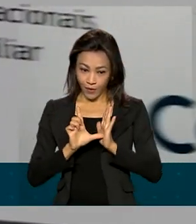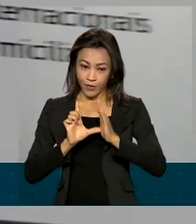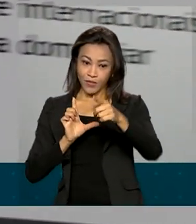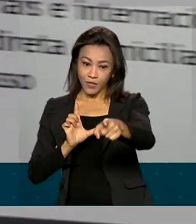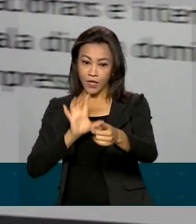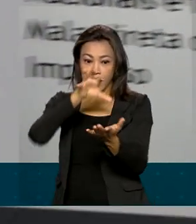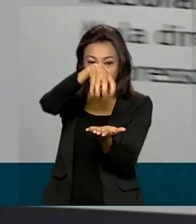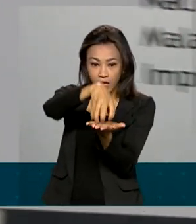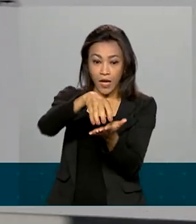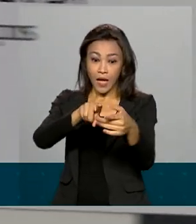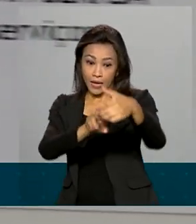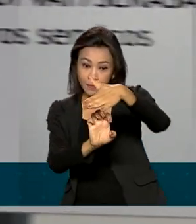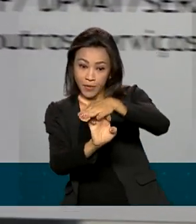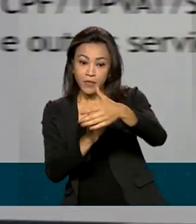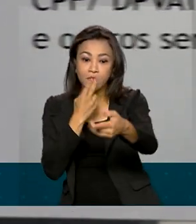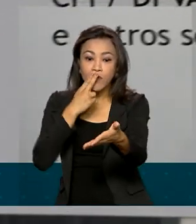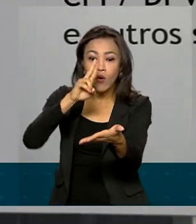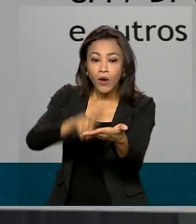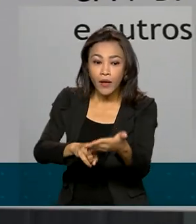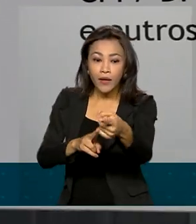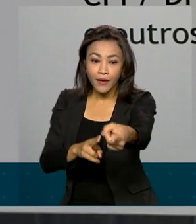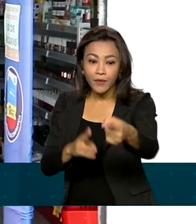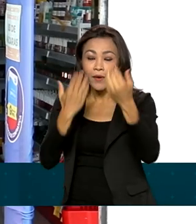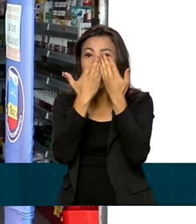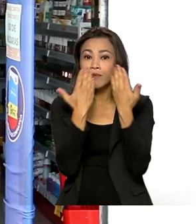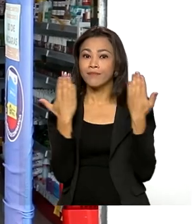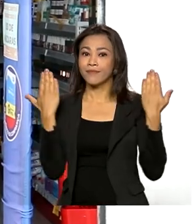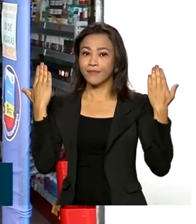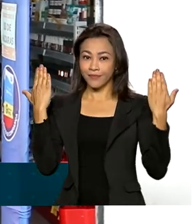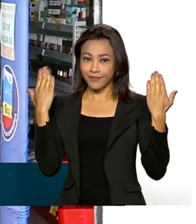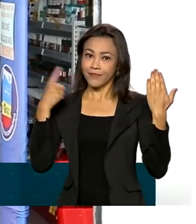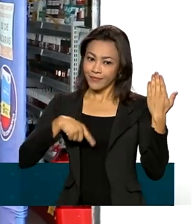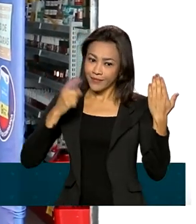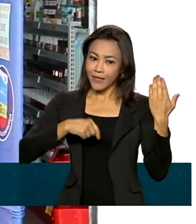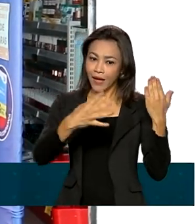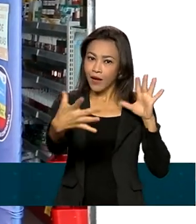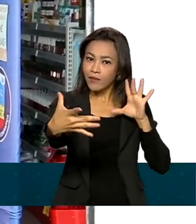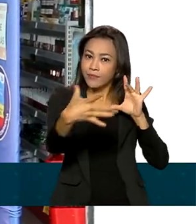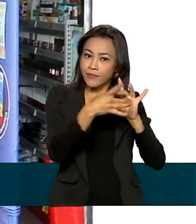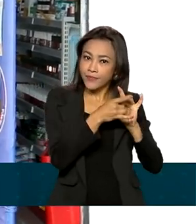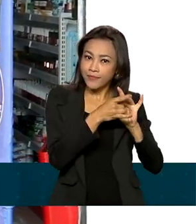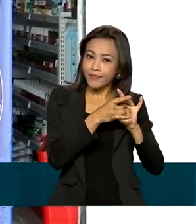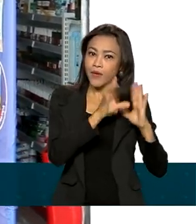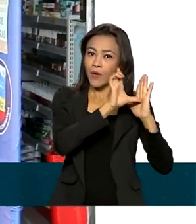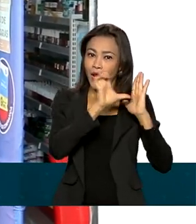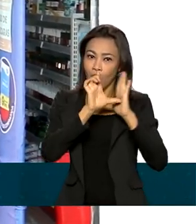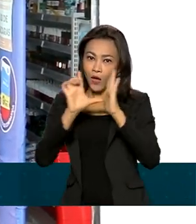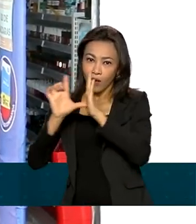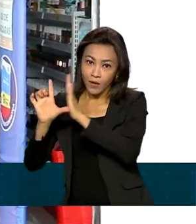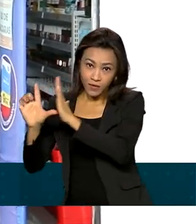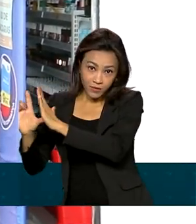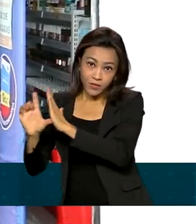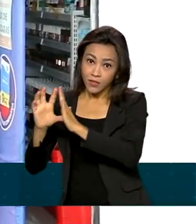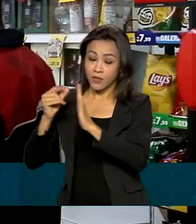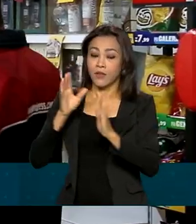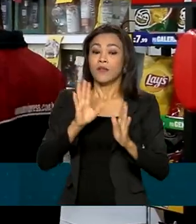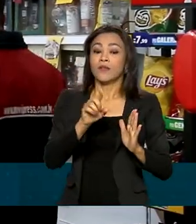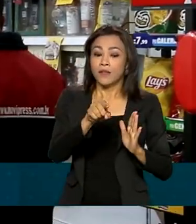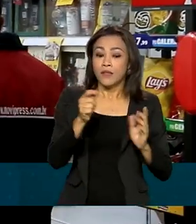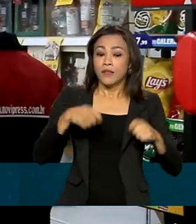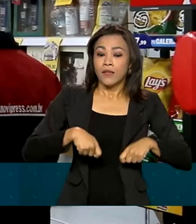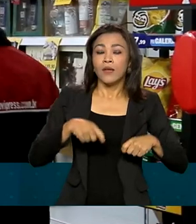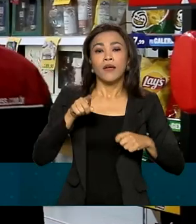Correios Aqui pode ser instalada em locais com atividade comercial compatível e não concorrente aos Correios.